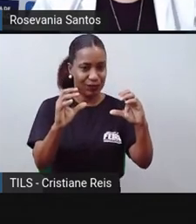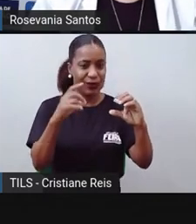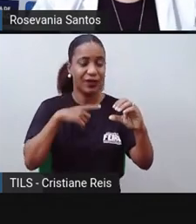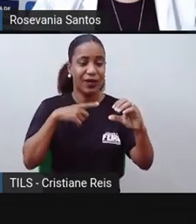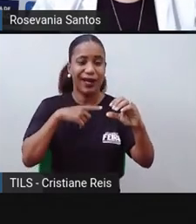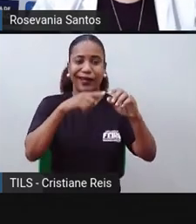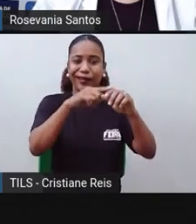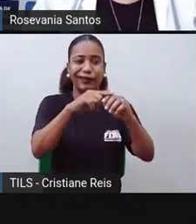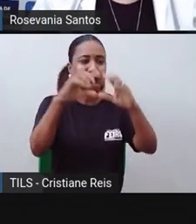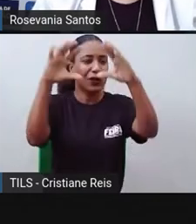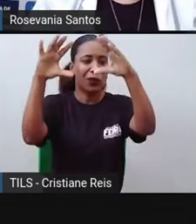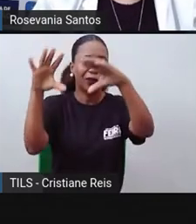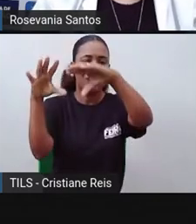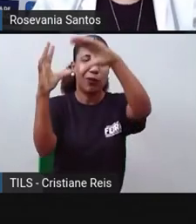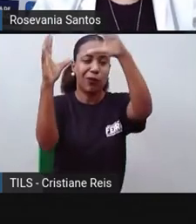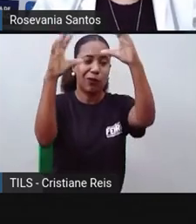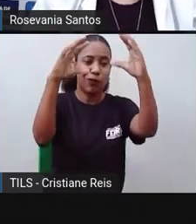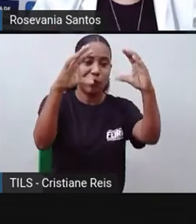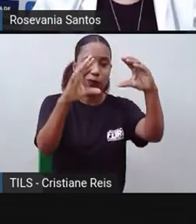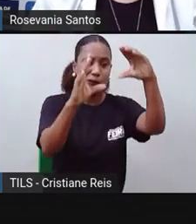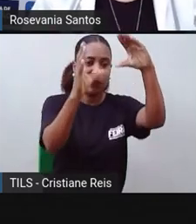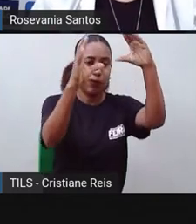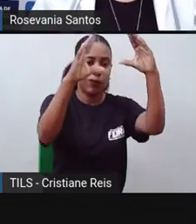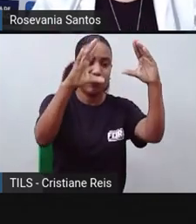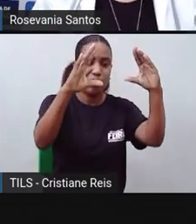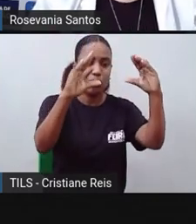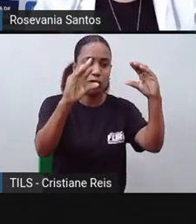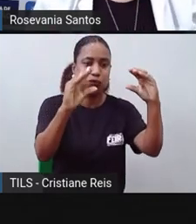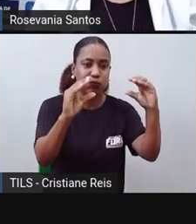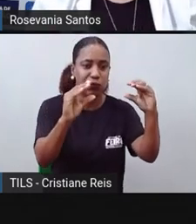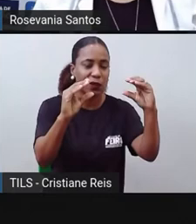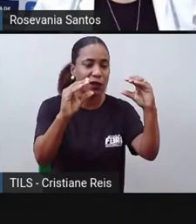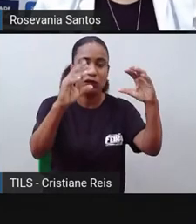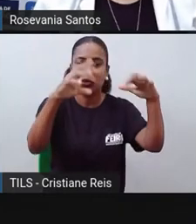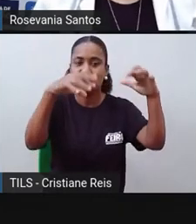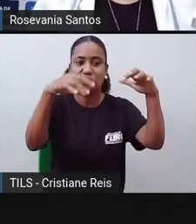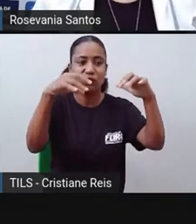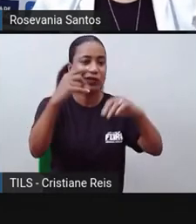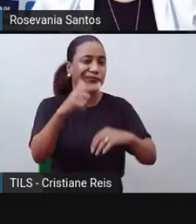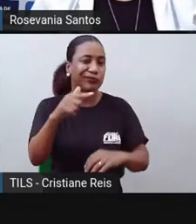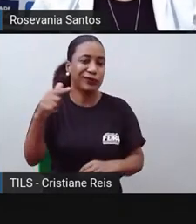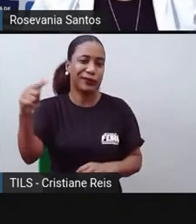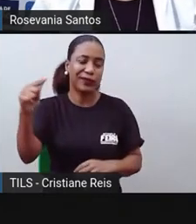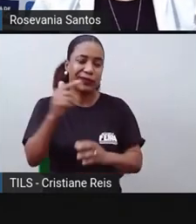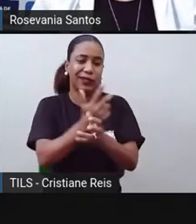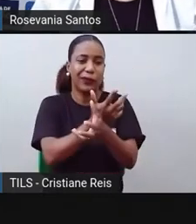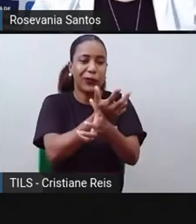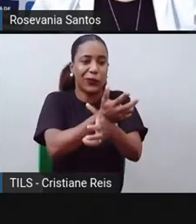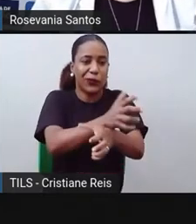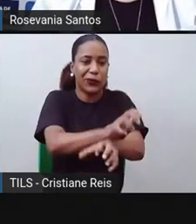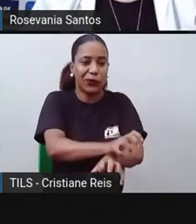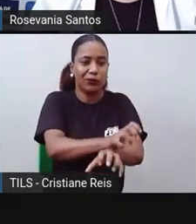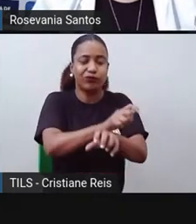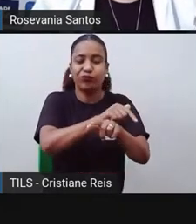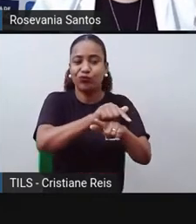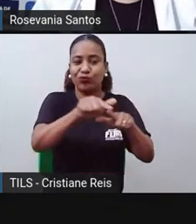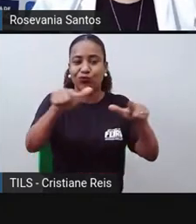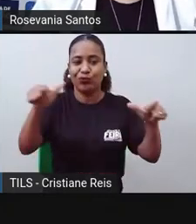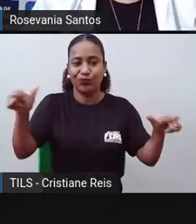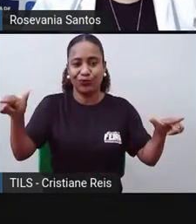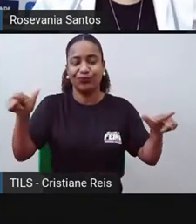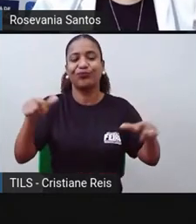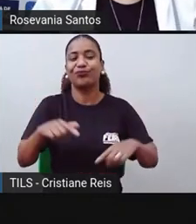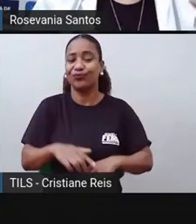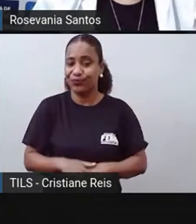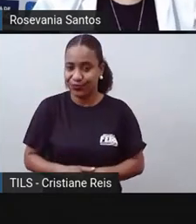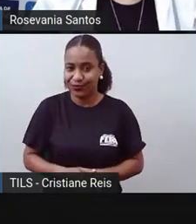desertos, o deserto de Sintos, que a gente tem aqui, o grande deserto de Vitória, então eu tenho essas regiões aqui.